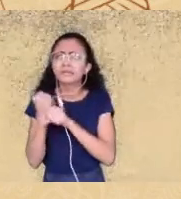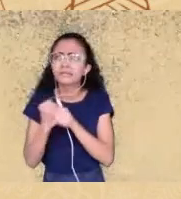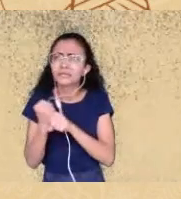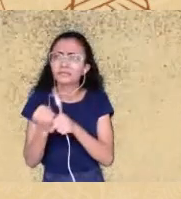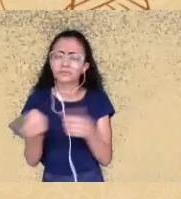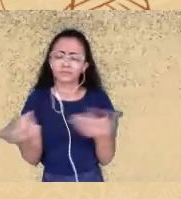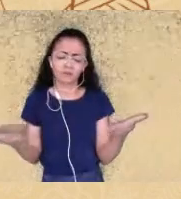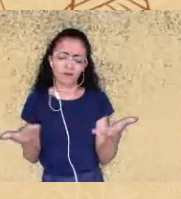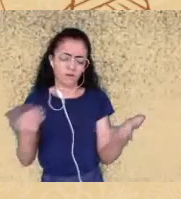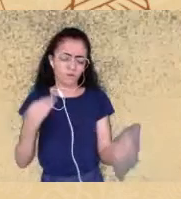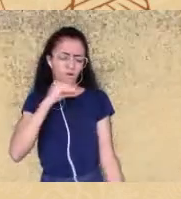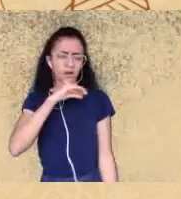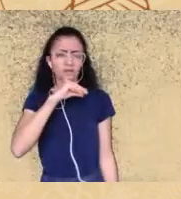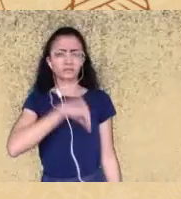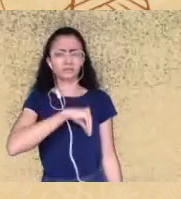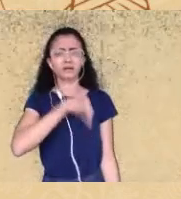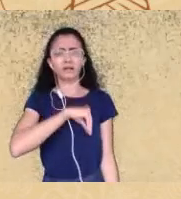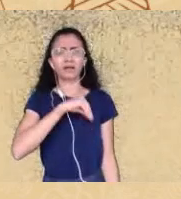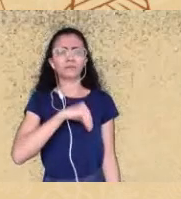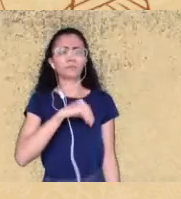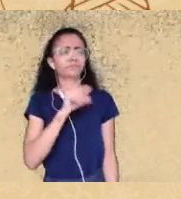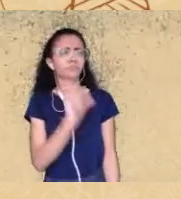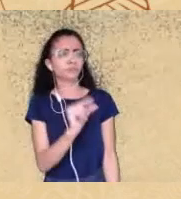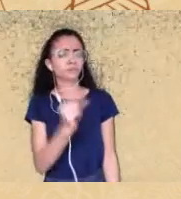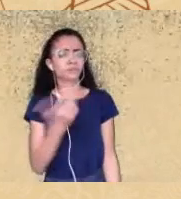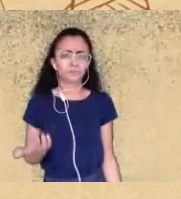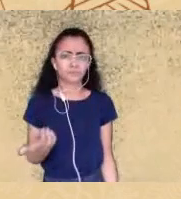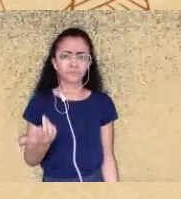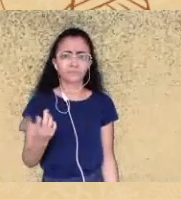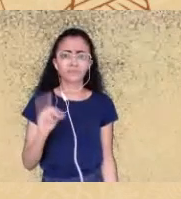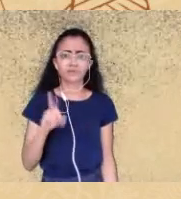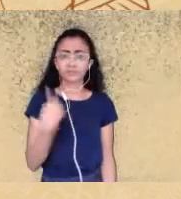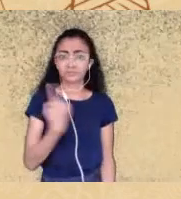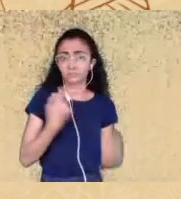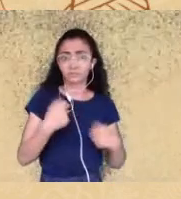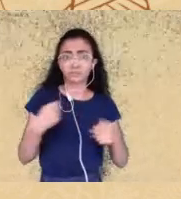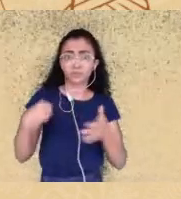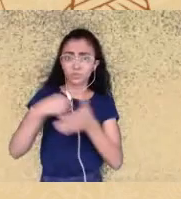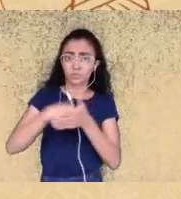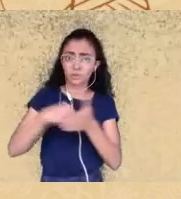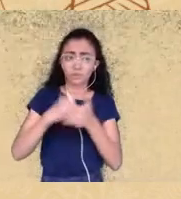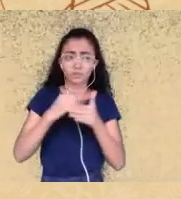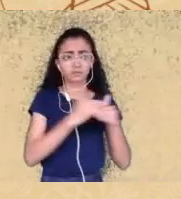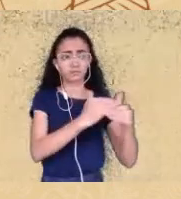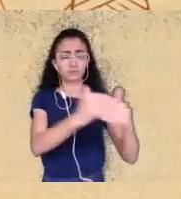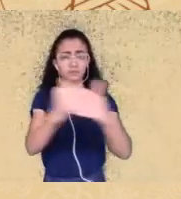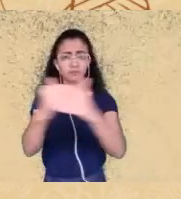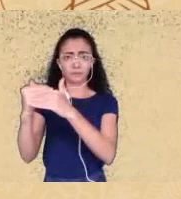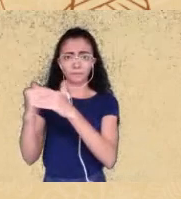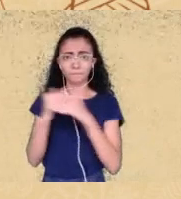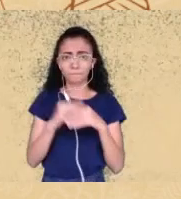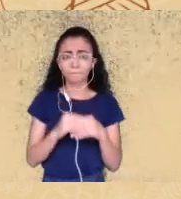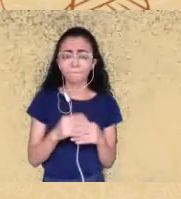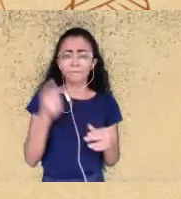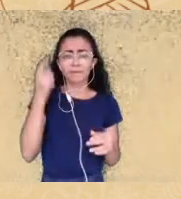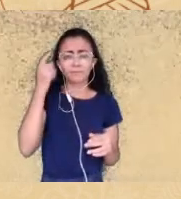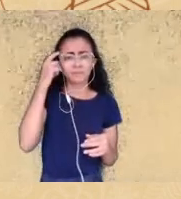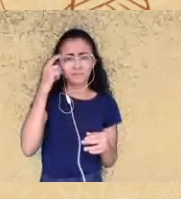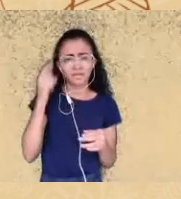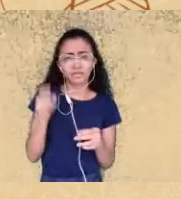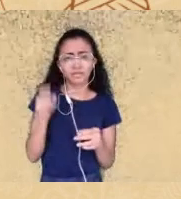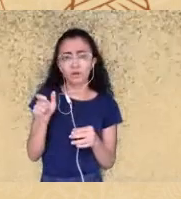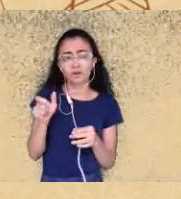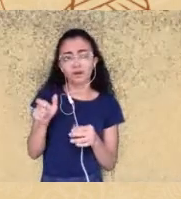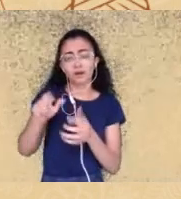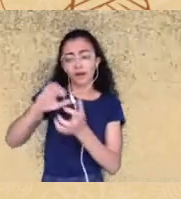lutar para nivelar por cima porque eu, por exemplo não acho que um artesã do meu povo que não tem escolarização mereça ganhar menos